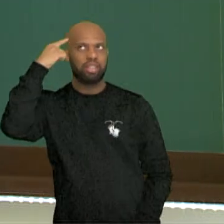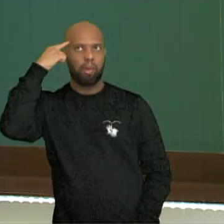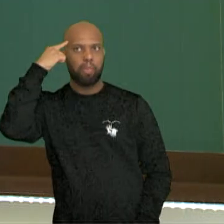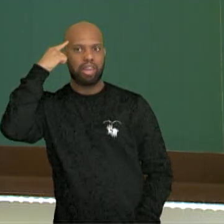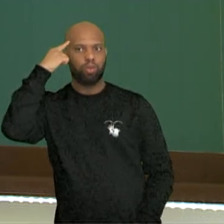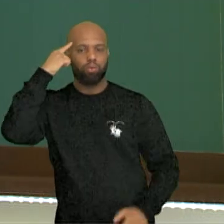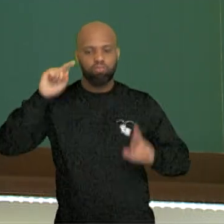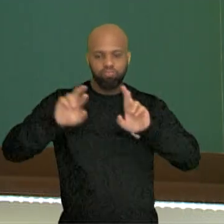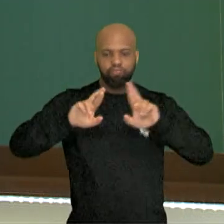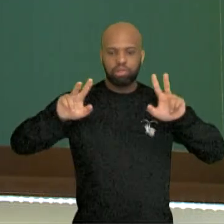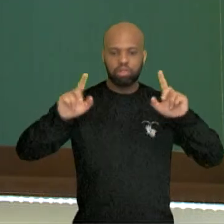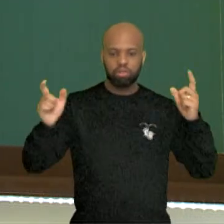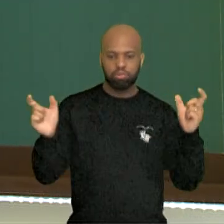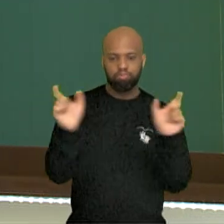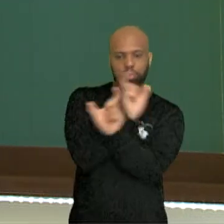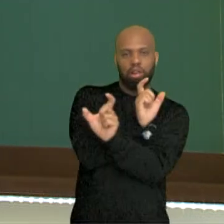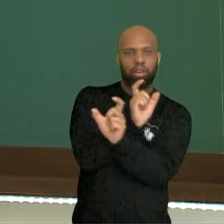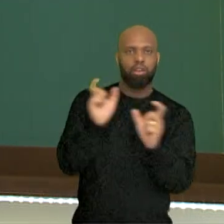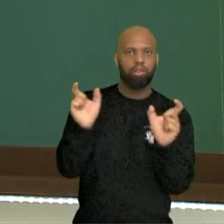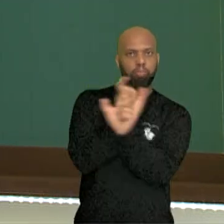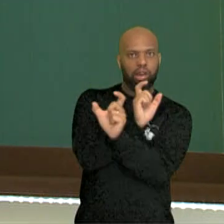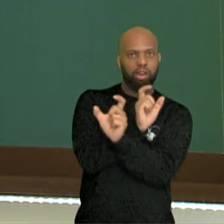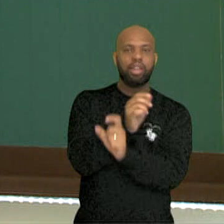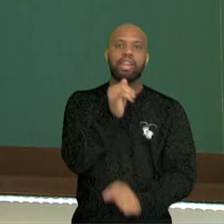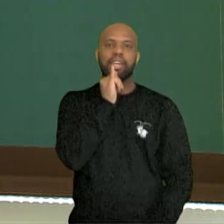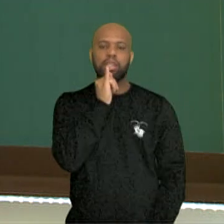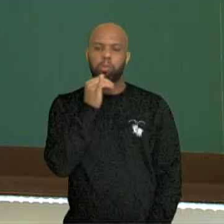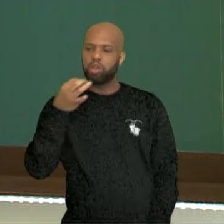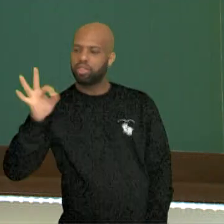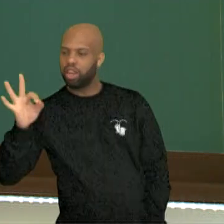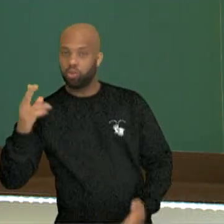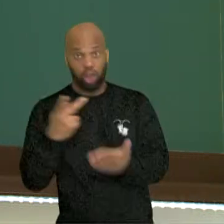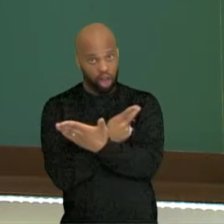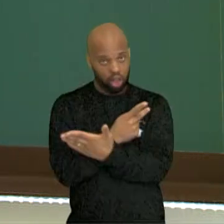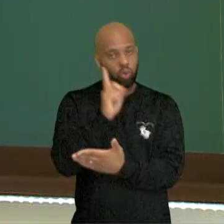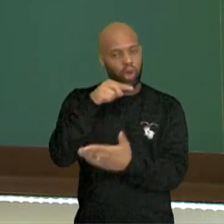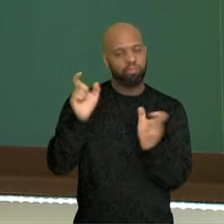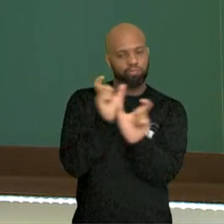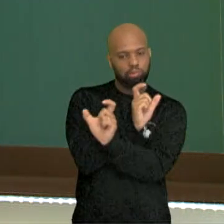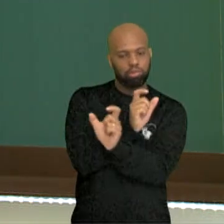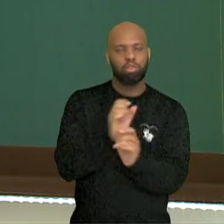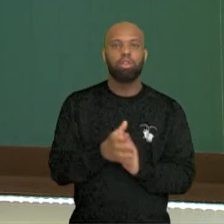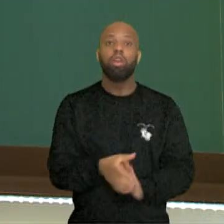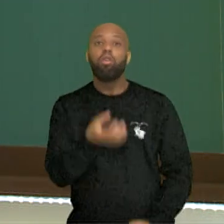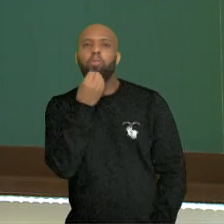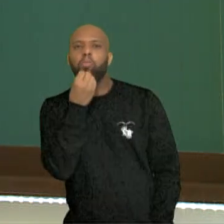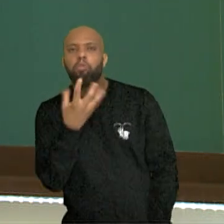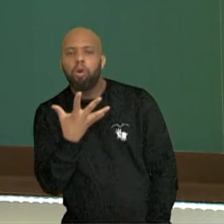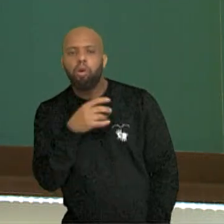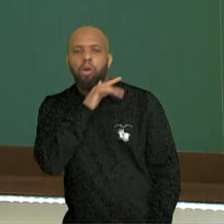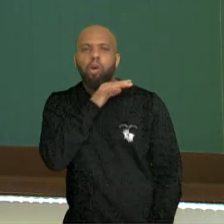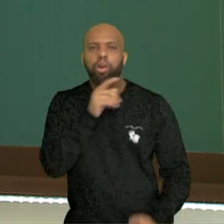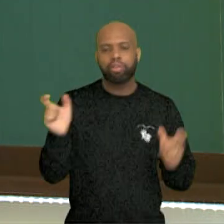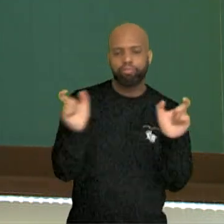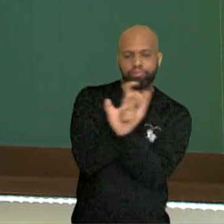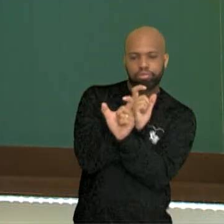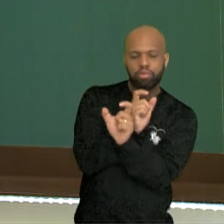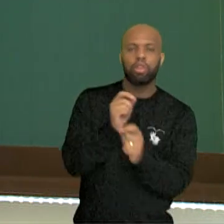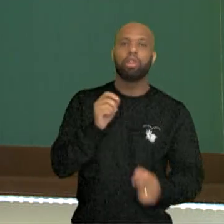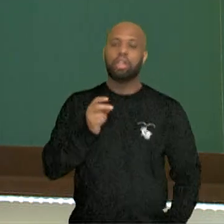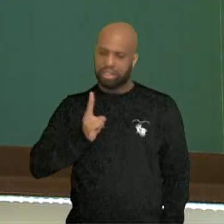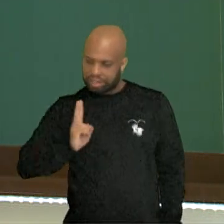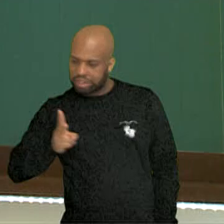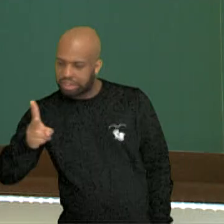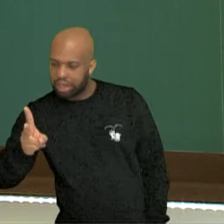palavras opostas, certo? Por exemplo, certo e errado, bom e ruim, né? Sempre, nunca,